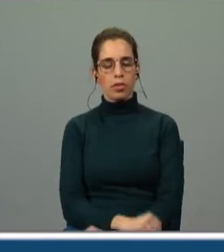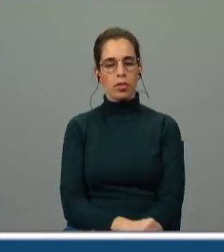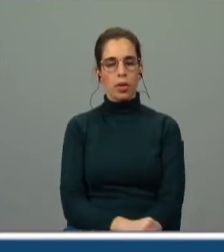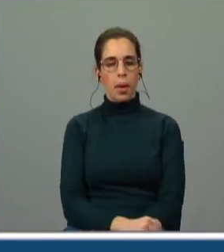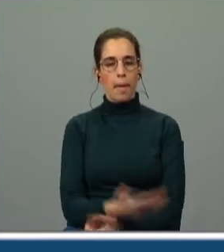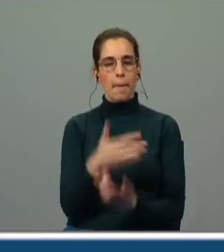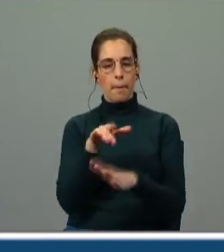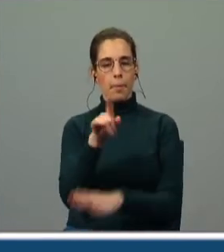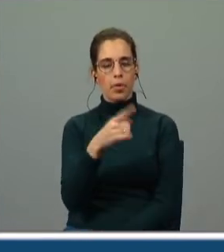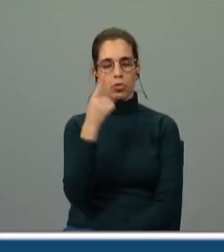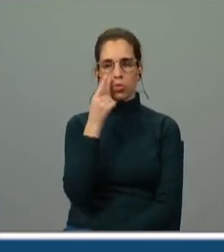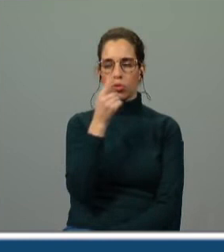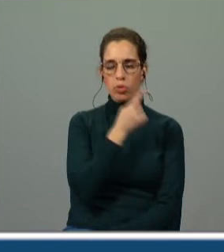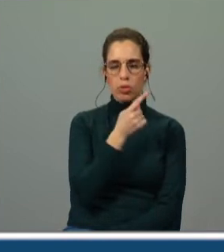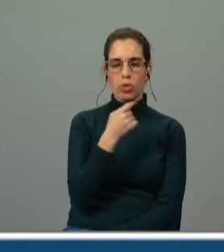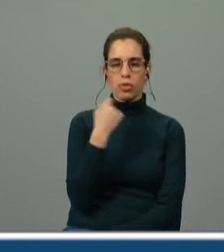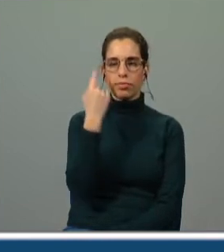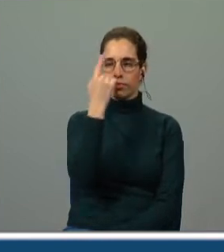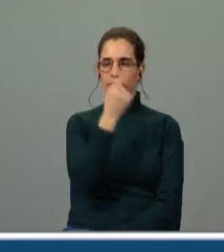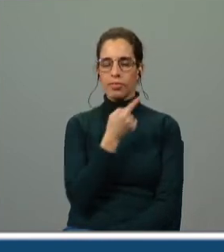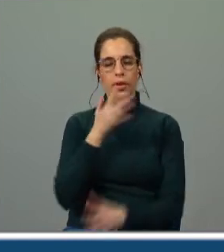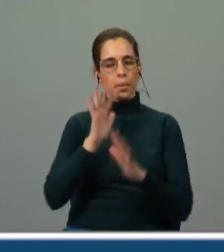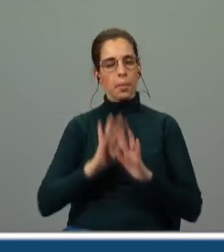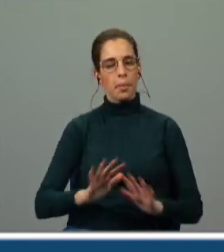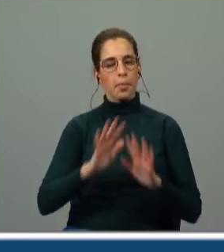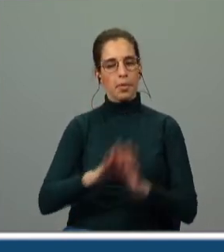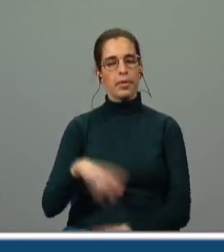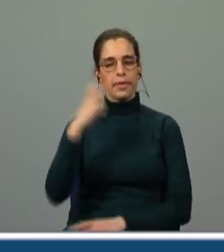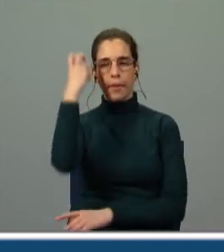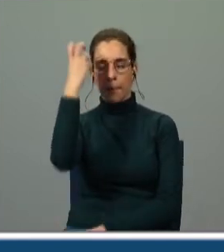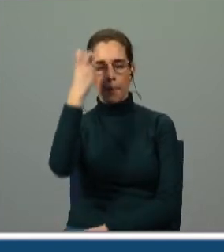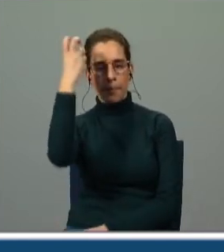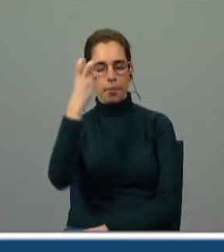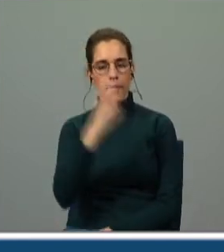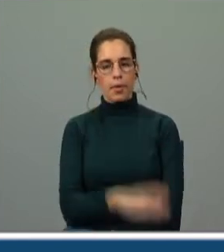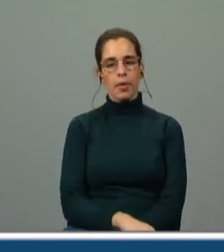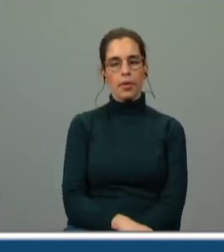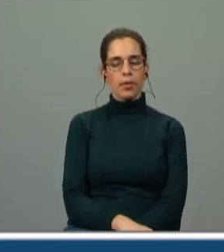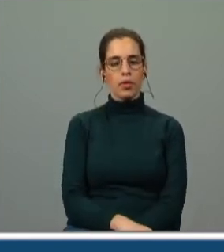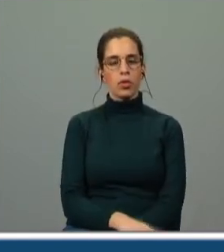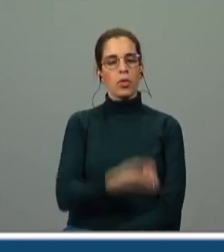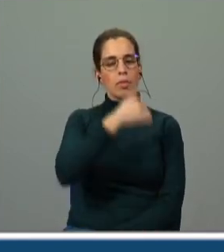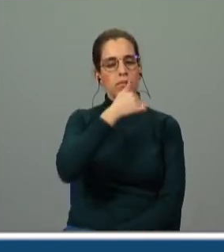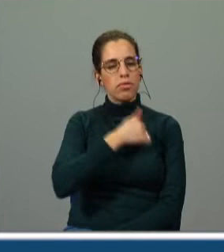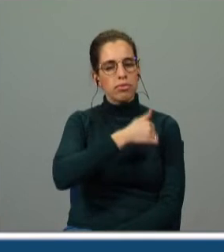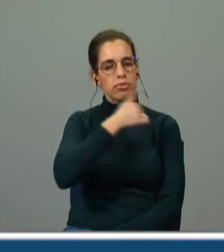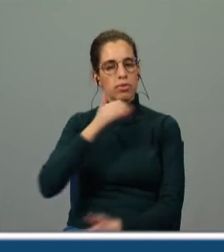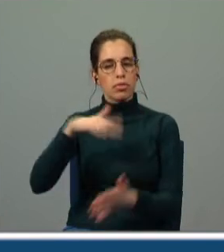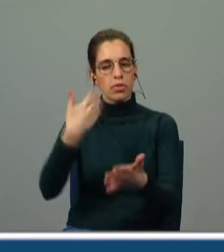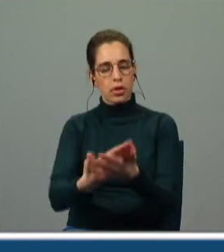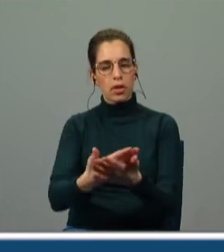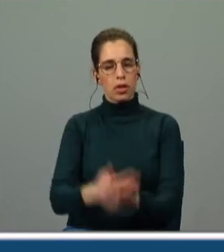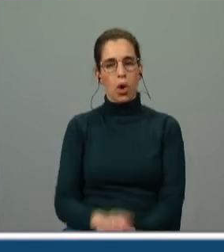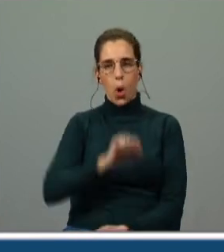mas ela os olhos com que o ar serena bem como o paciente imensa ovelha na misera maimpostos que a dodece ao duro sacrifício e se oferece tais contra Inês